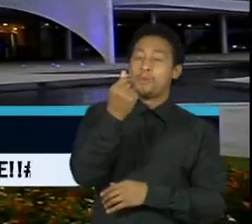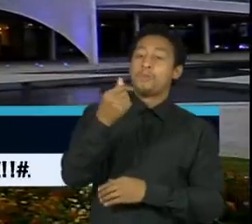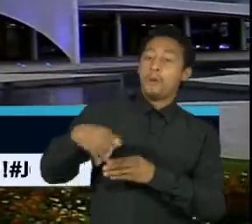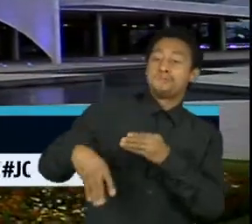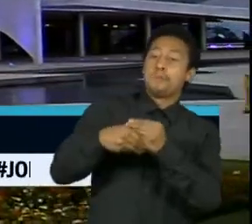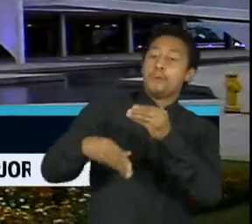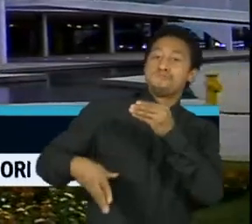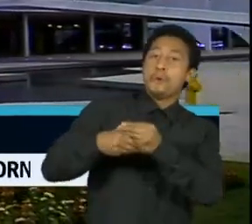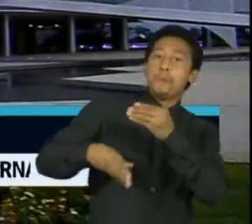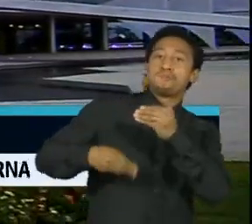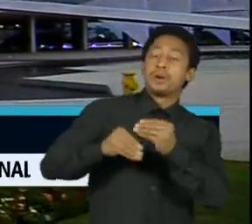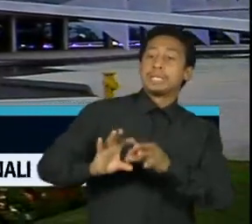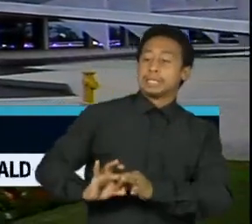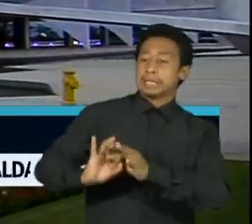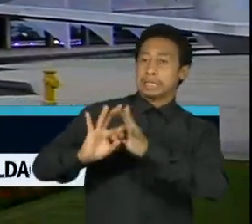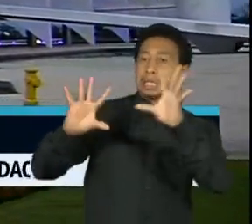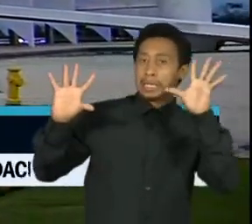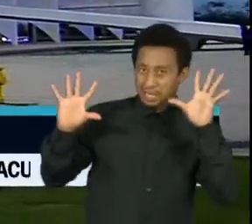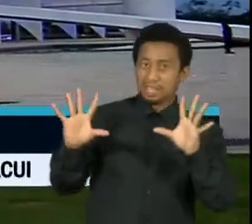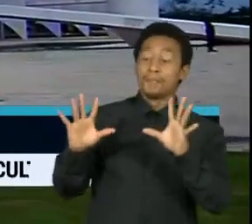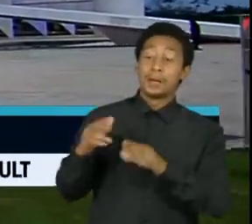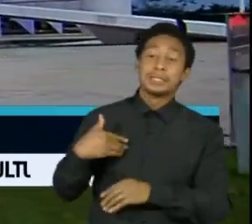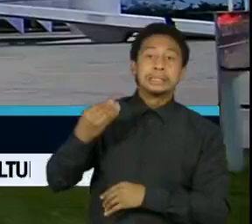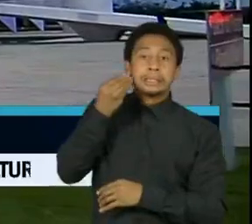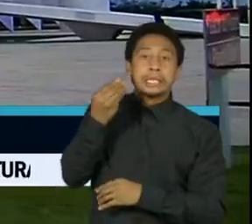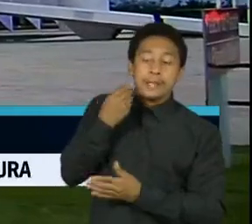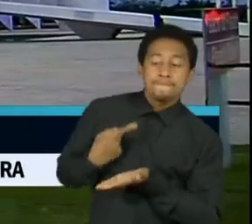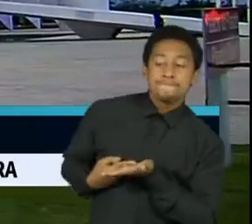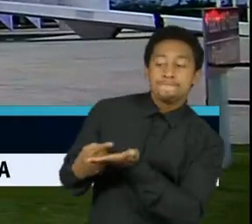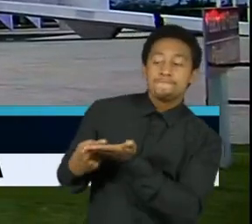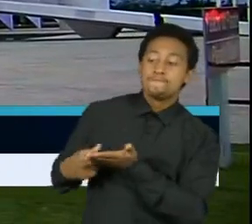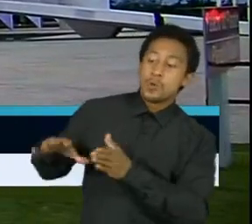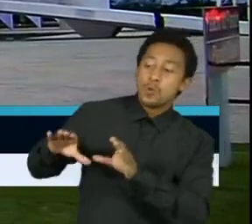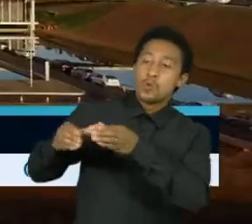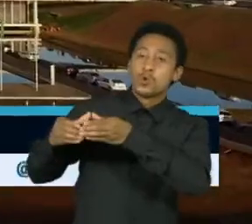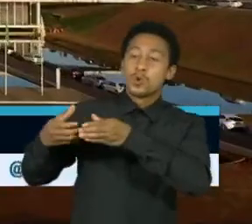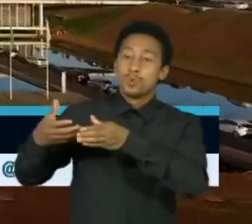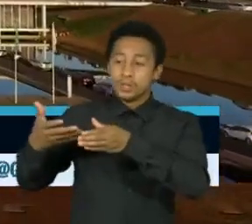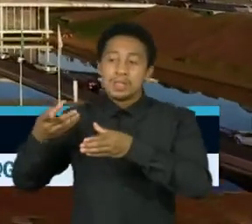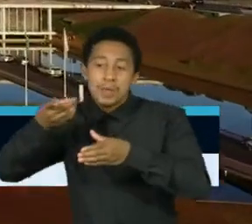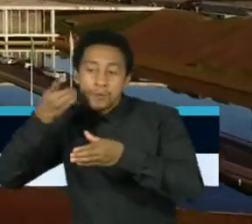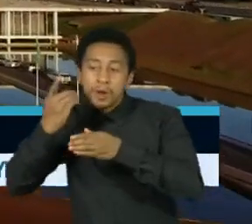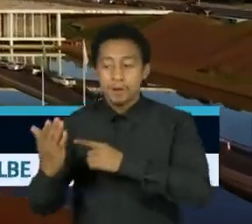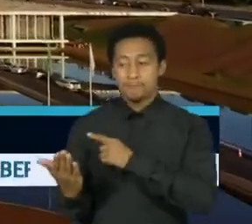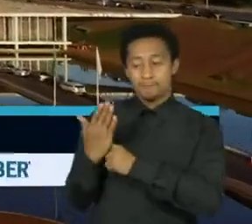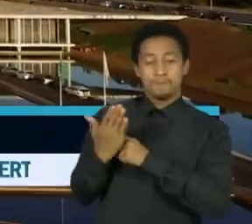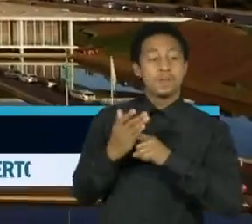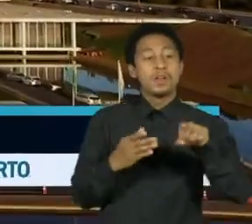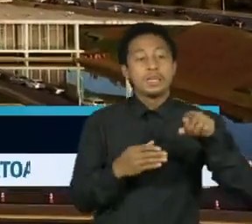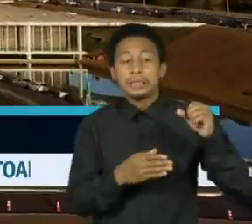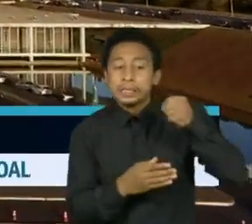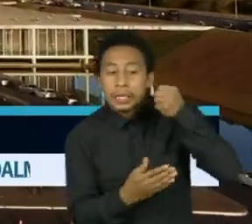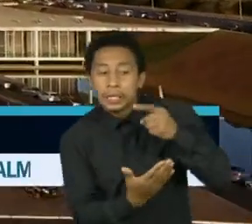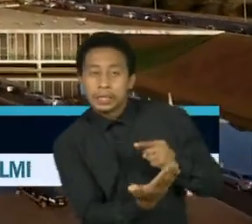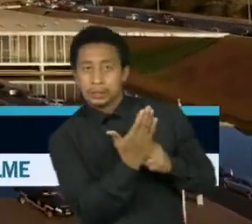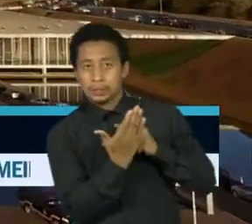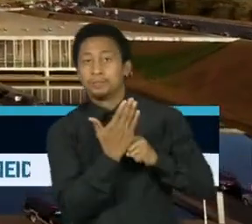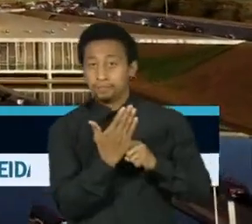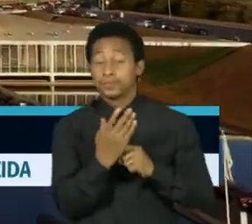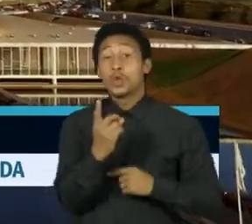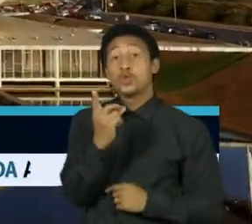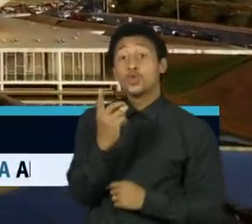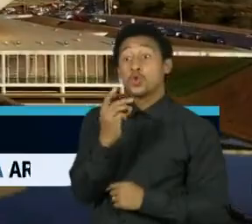Até a eleição em outubro, serão 25 bilhões de reais liberados. 12 bilhões das emendas de relator,